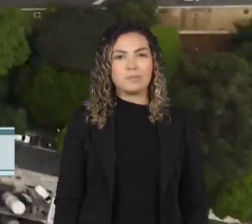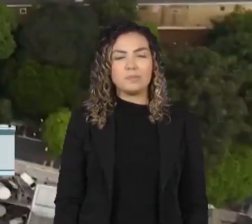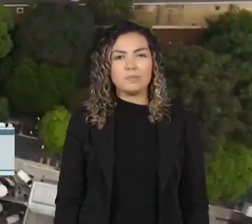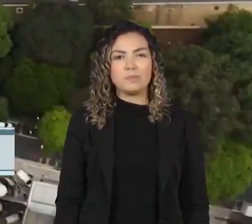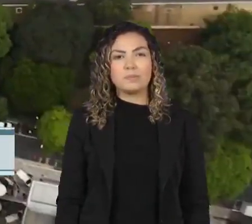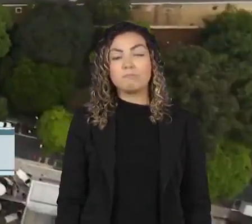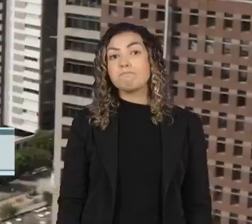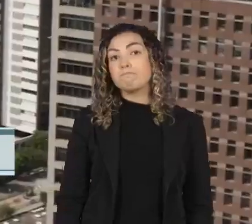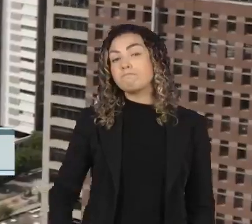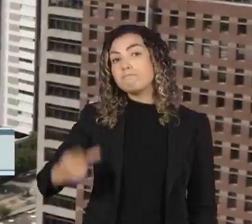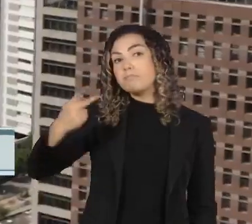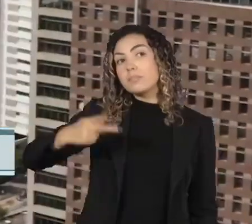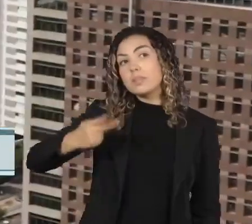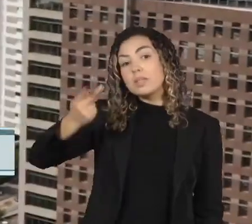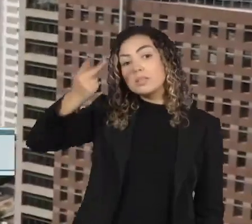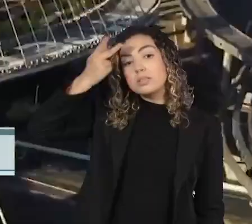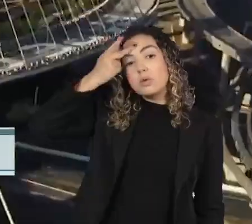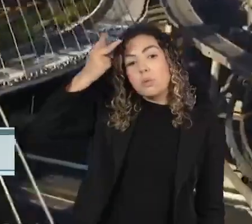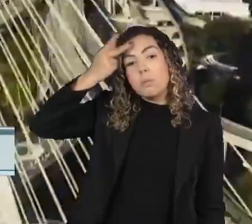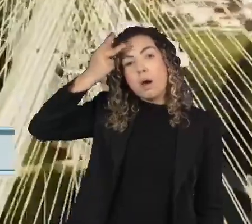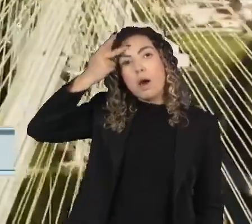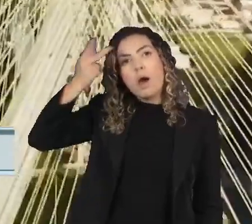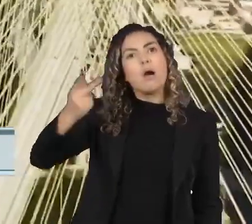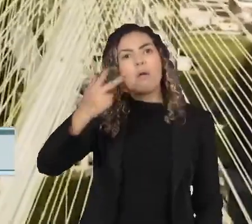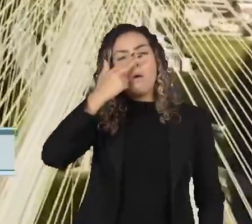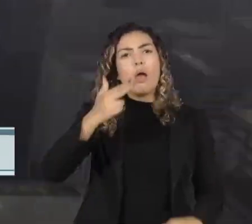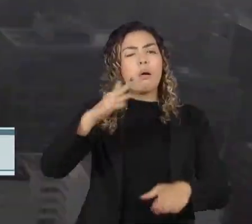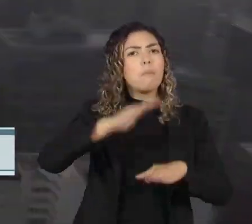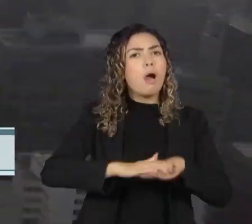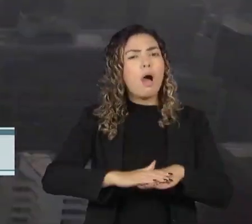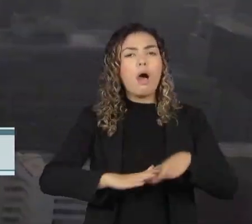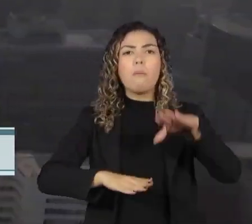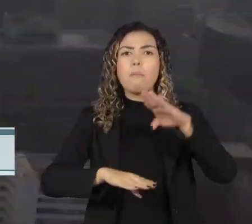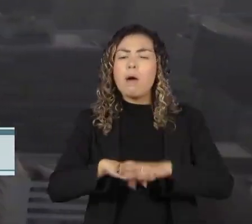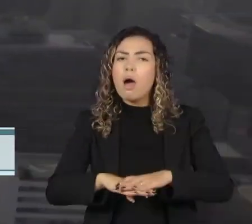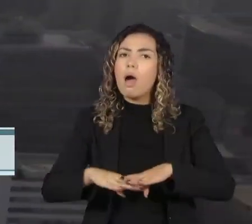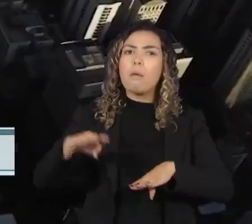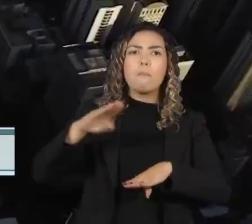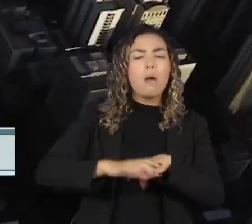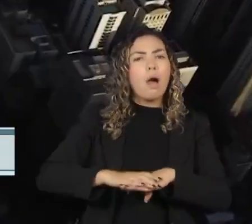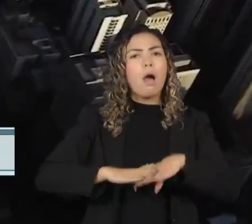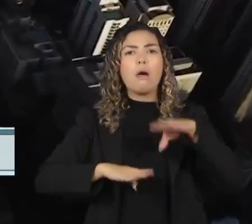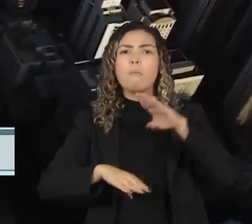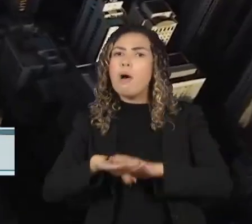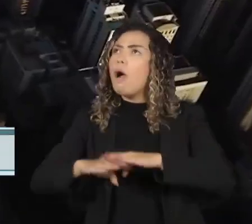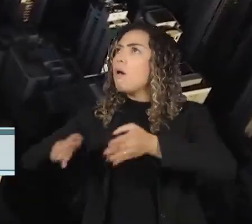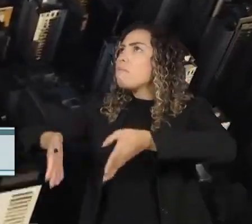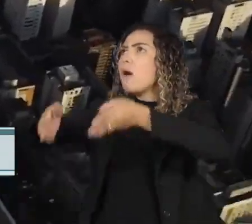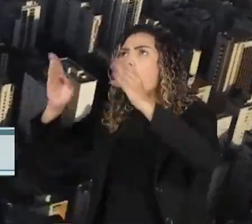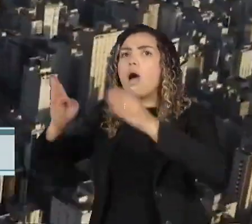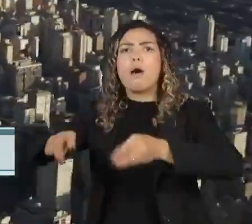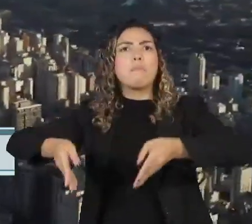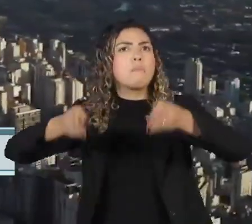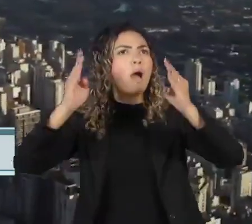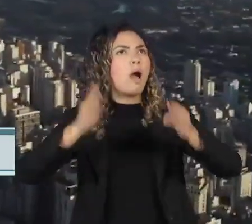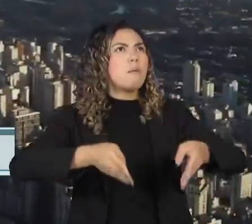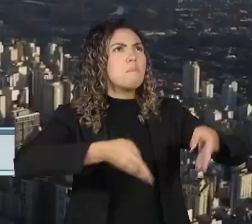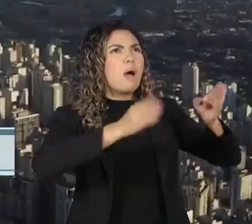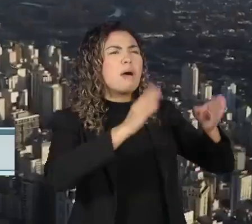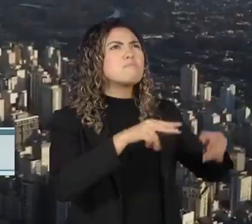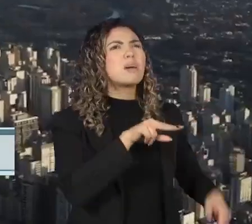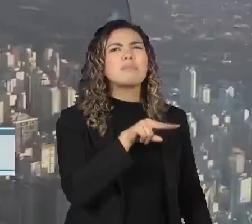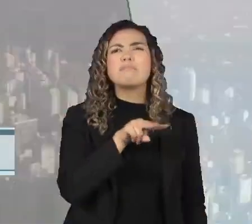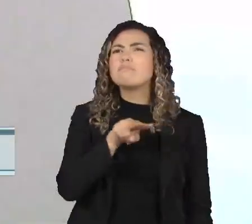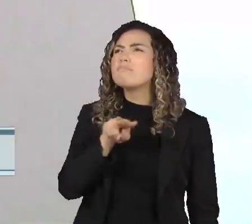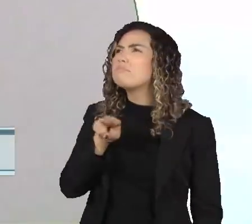São Paulo acumula camada de concreto sobre camada de concreto, mas está longe de ser sua cinza.